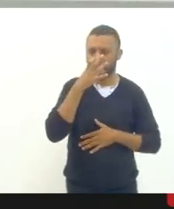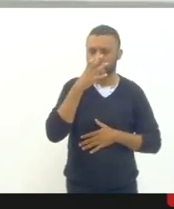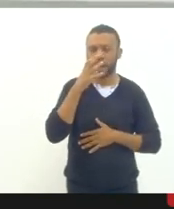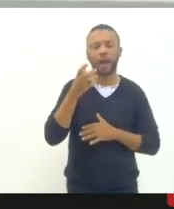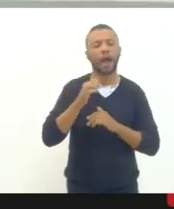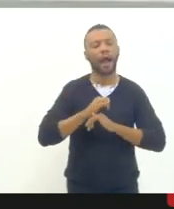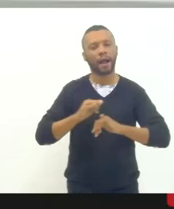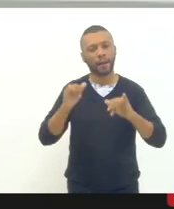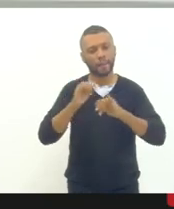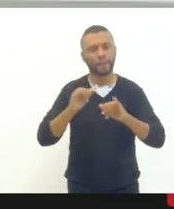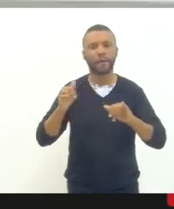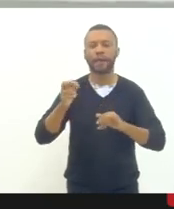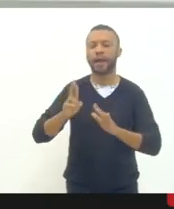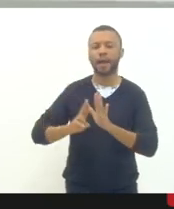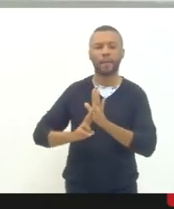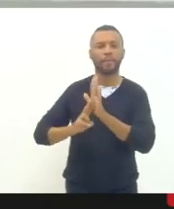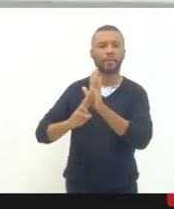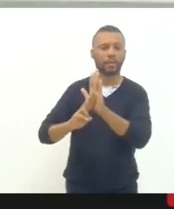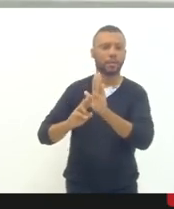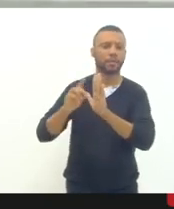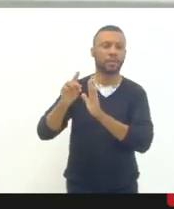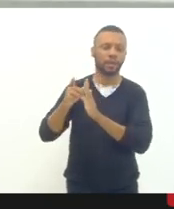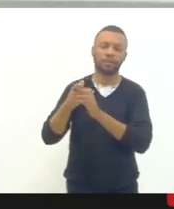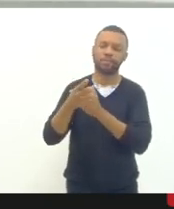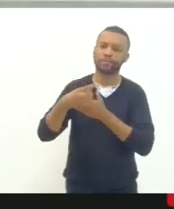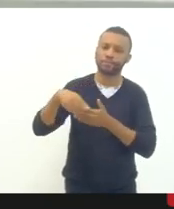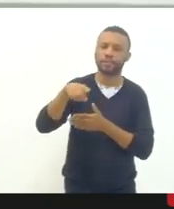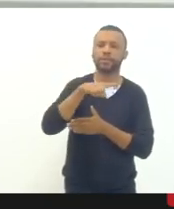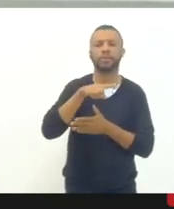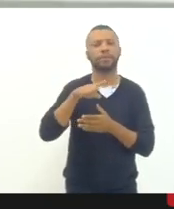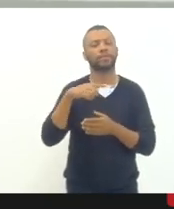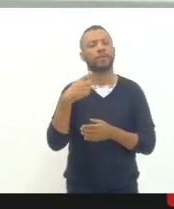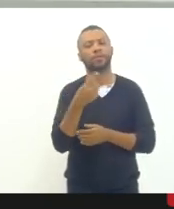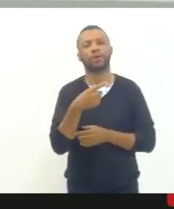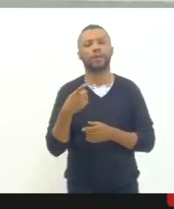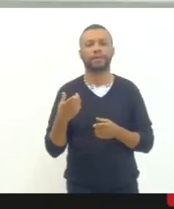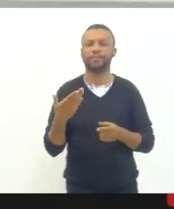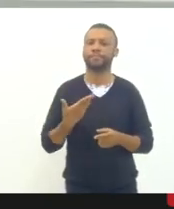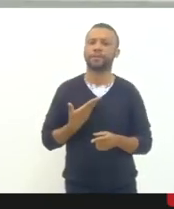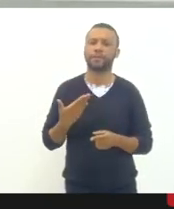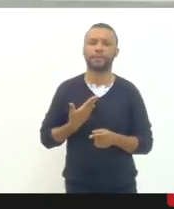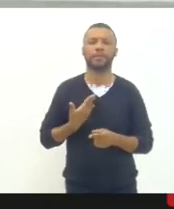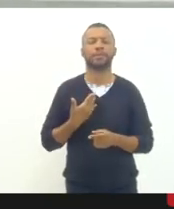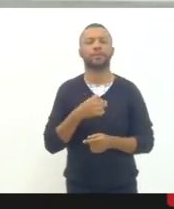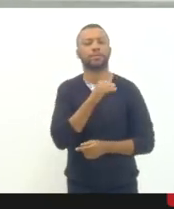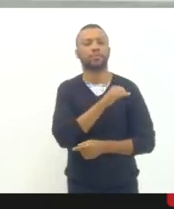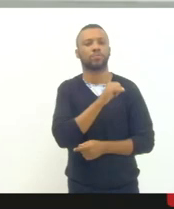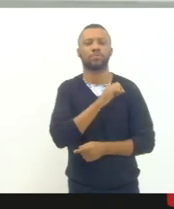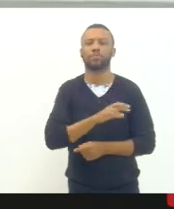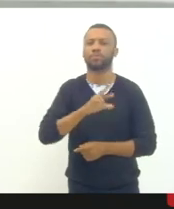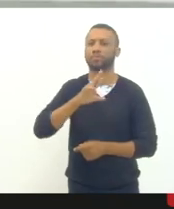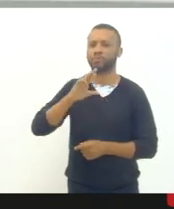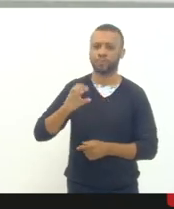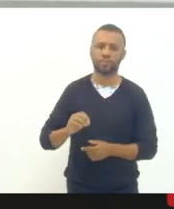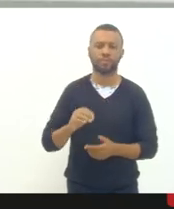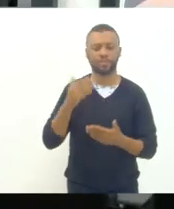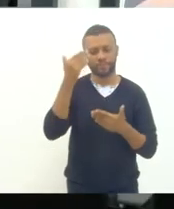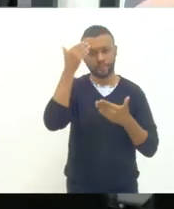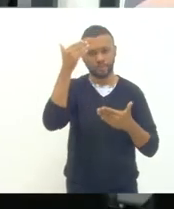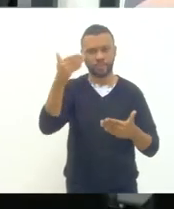campanha representada nesse momento por você e pela nossa parceira aqui no Rio de Janeiro a Tereza muito obrigada